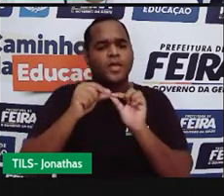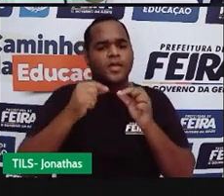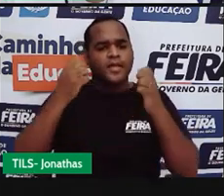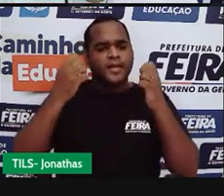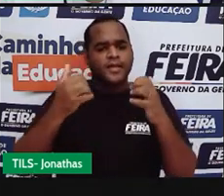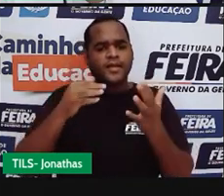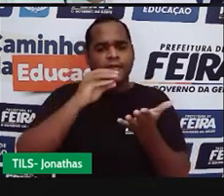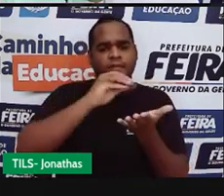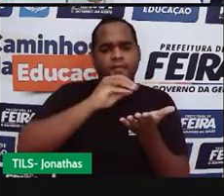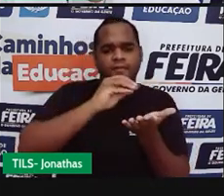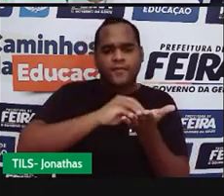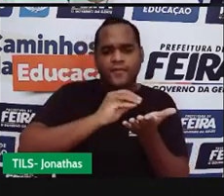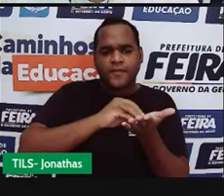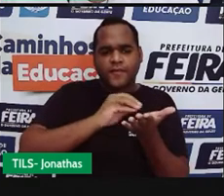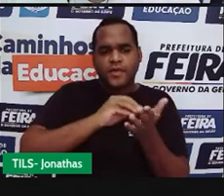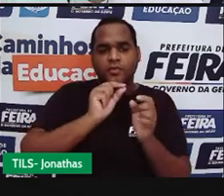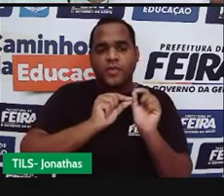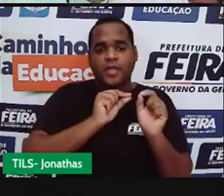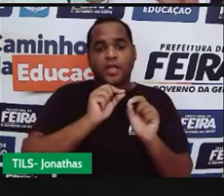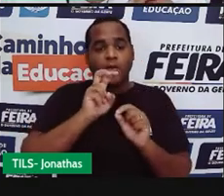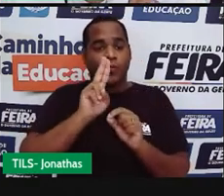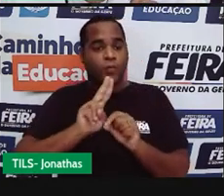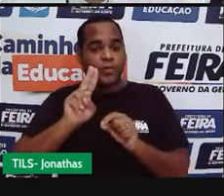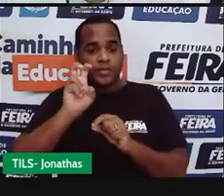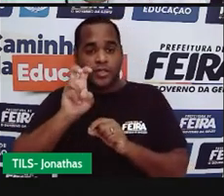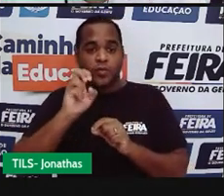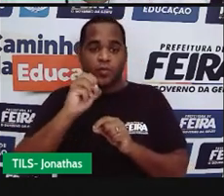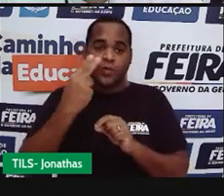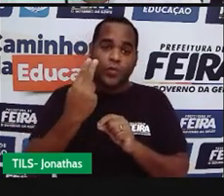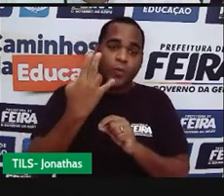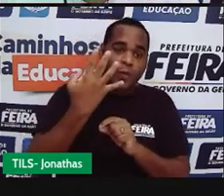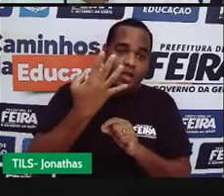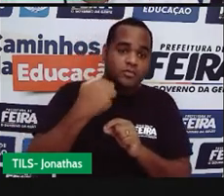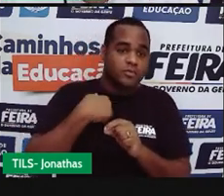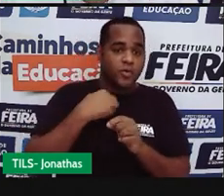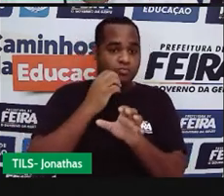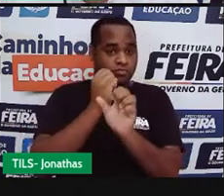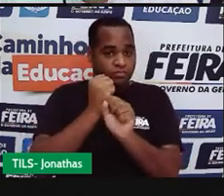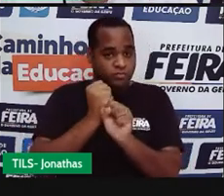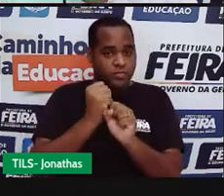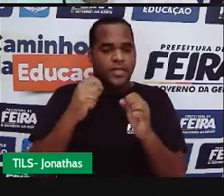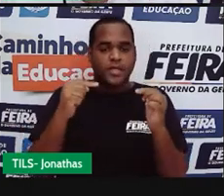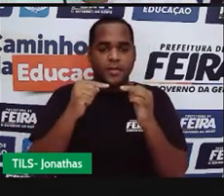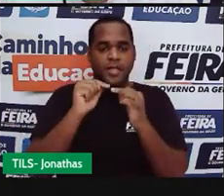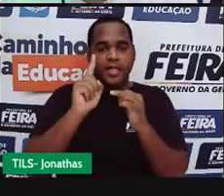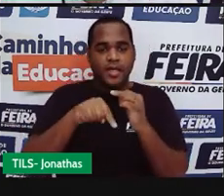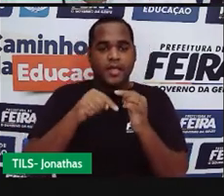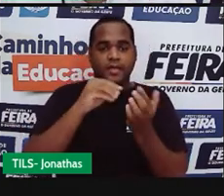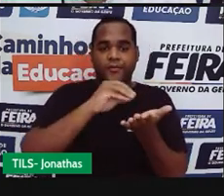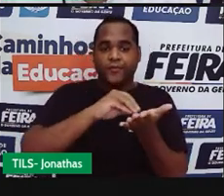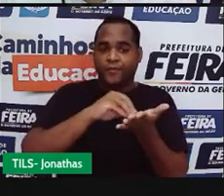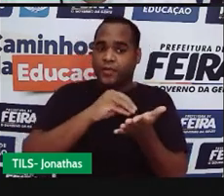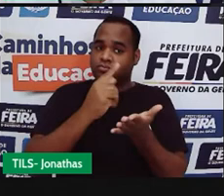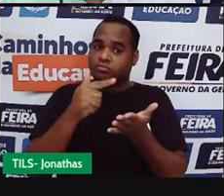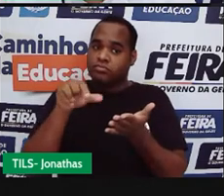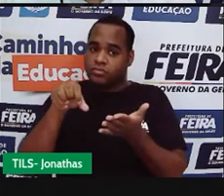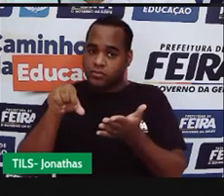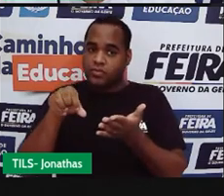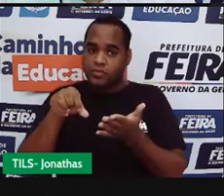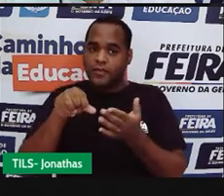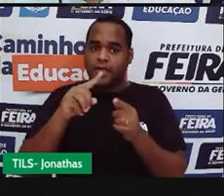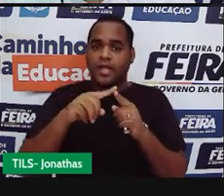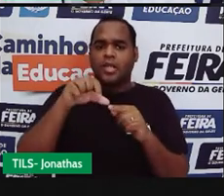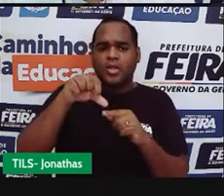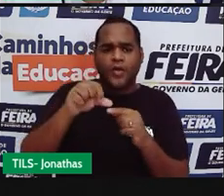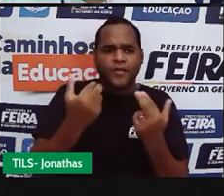que está sobrando? Se eu estou usando o lado cinco e o lado quatro para fazer a conta, está sobrando o lado nove. Nove é igual